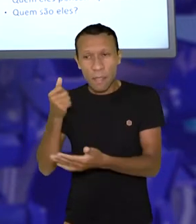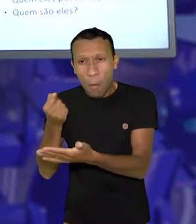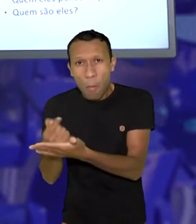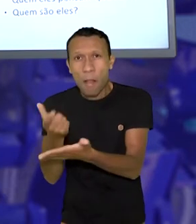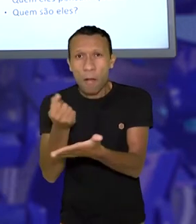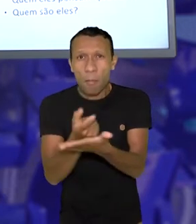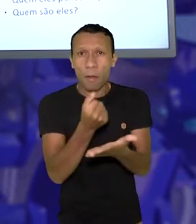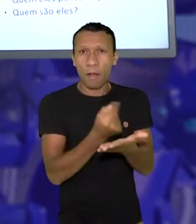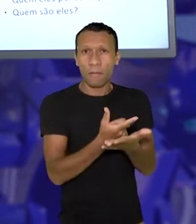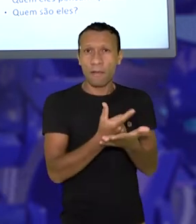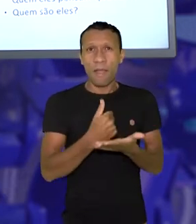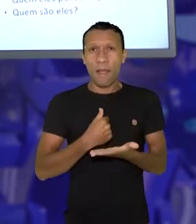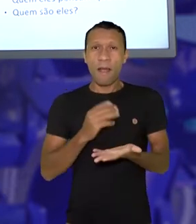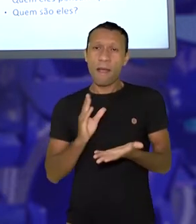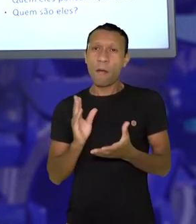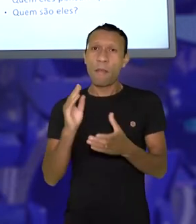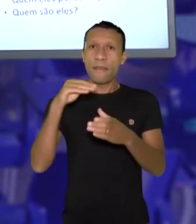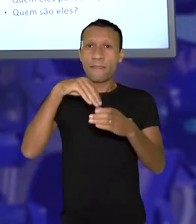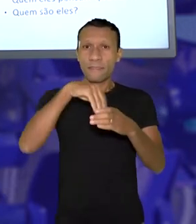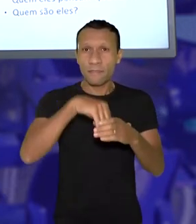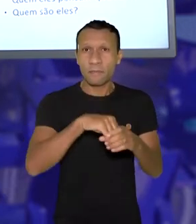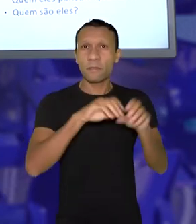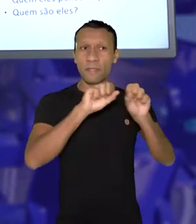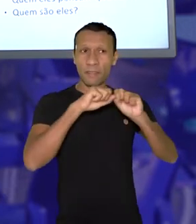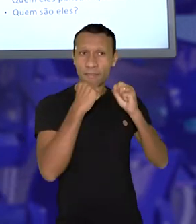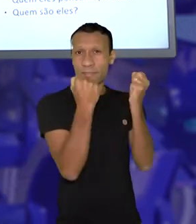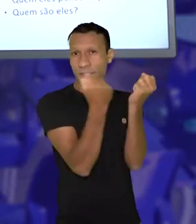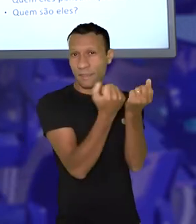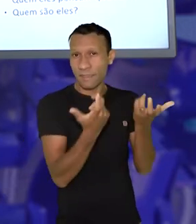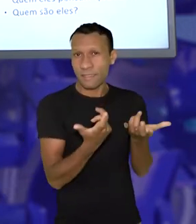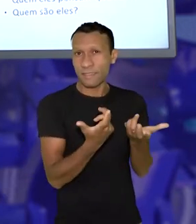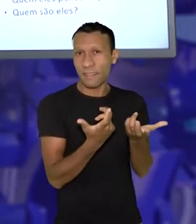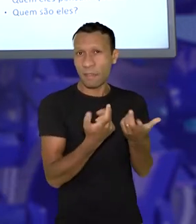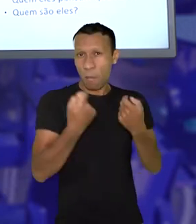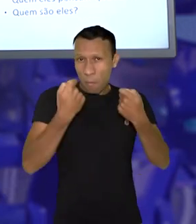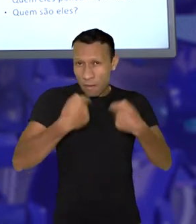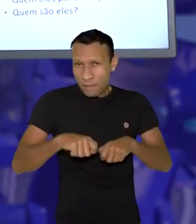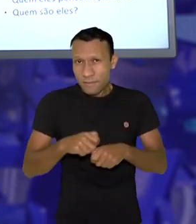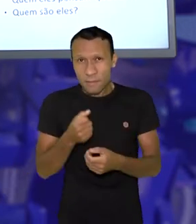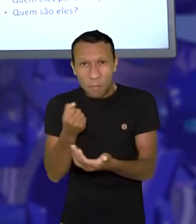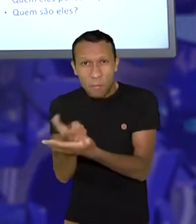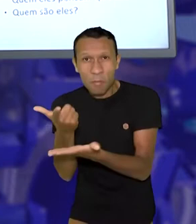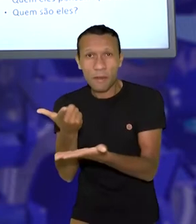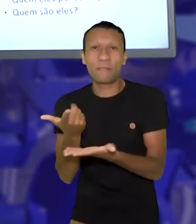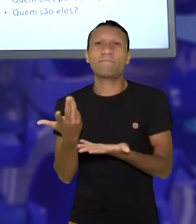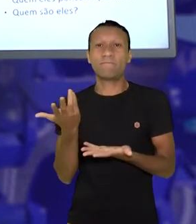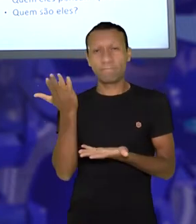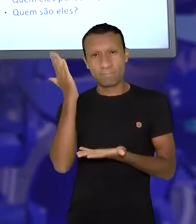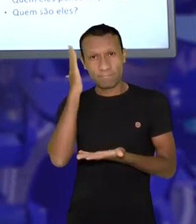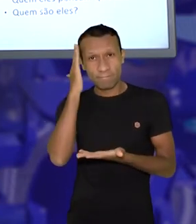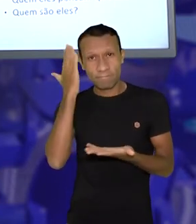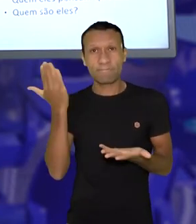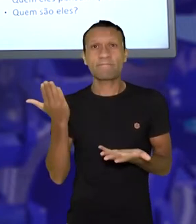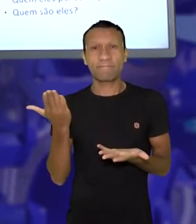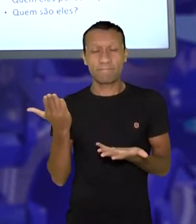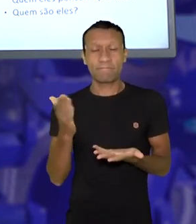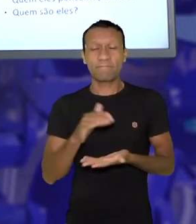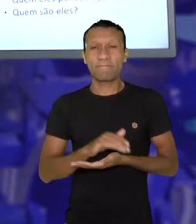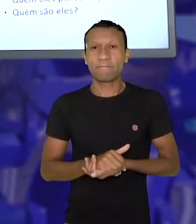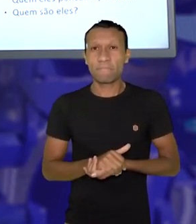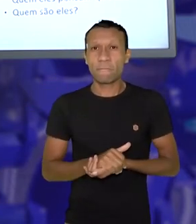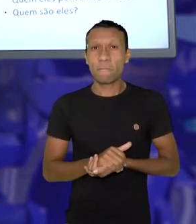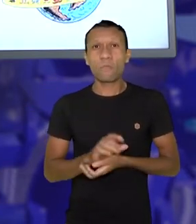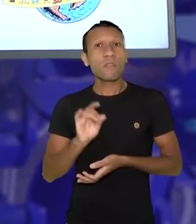você só vai ser inserido na sociedade se você consumir. E por muitas vezes cria uma necessidade de compra